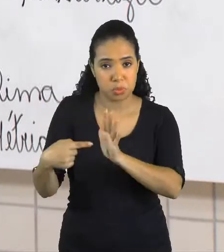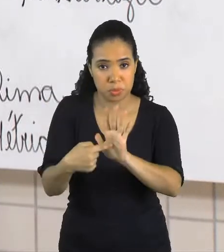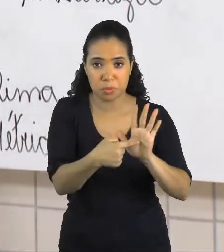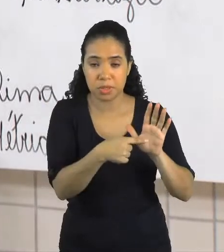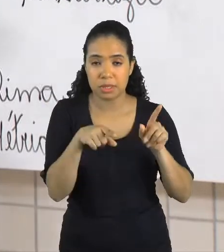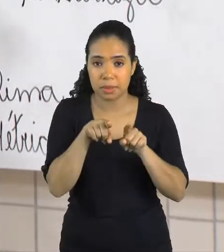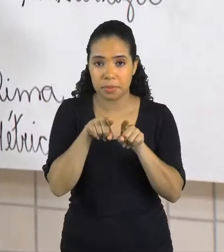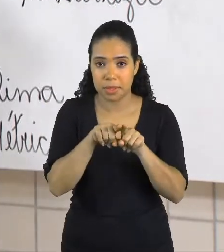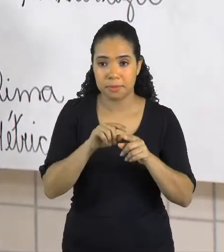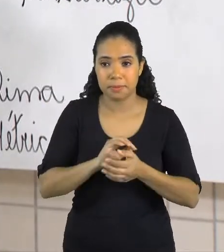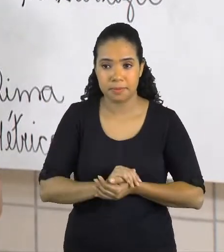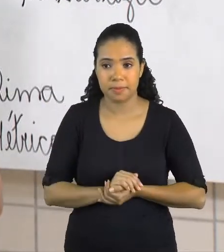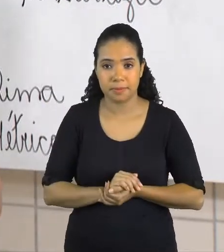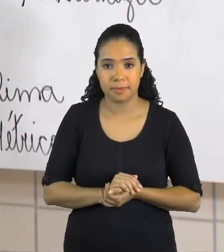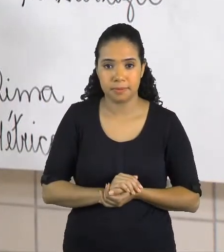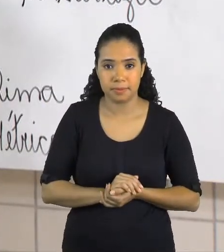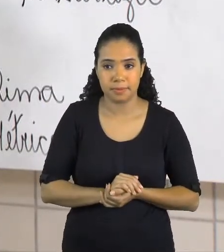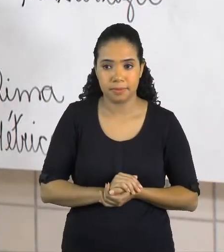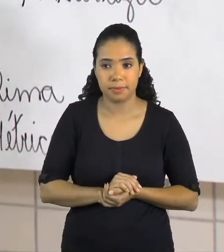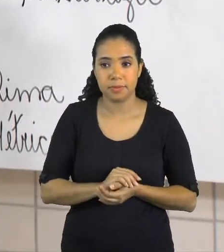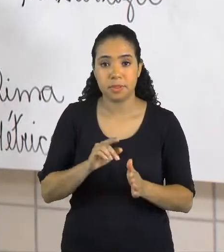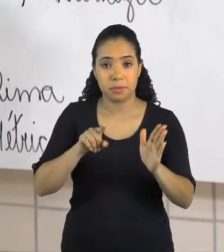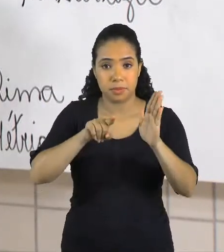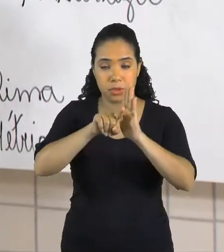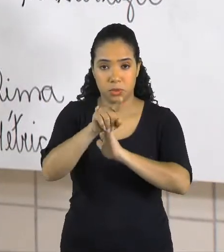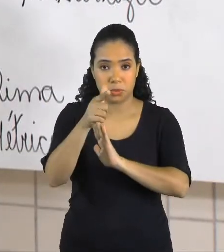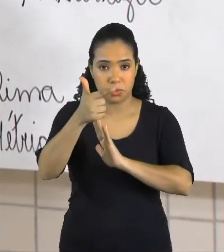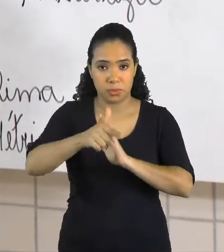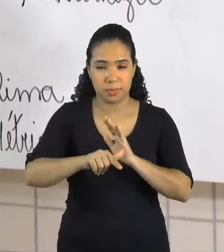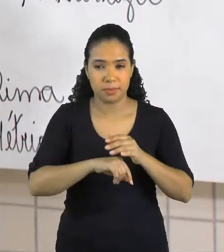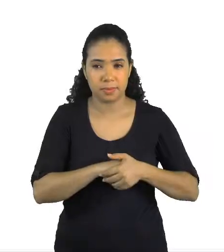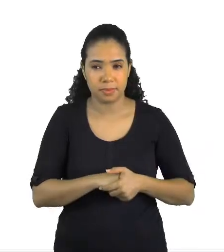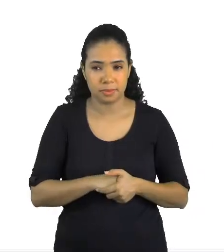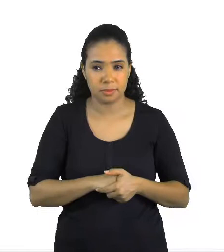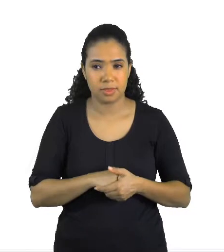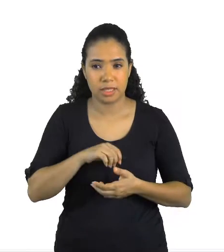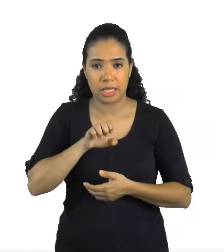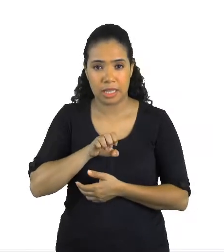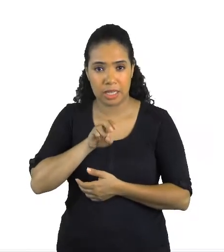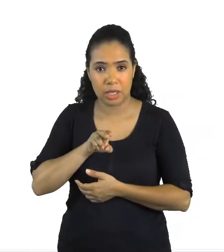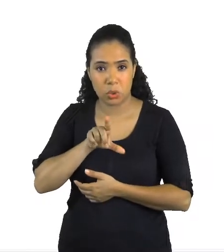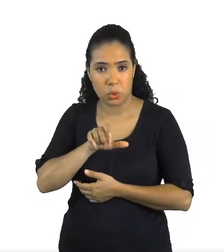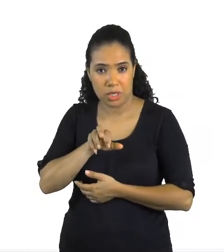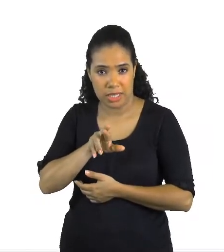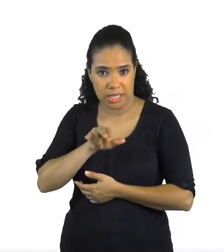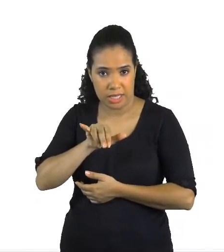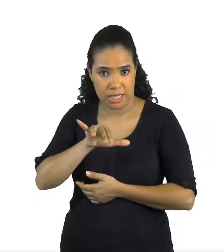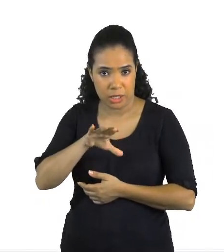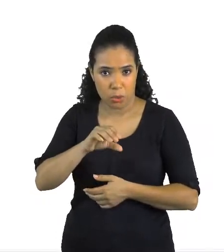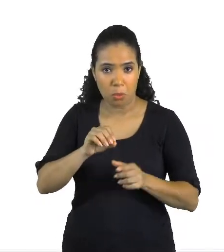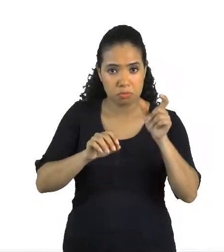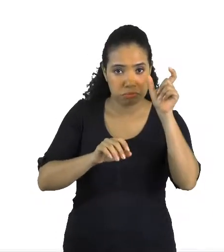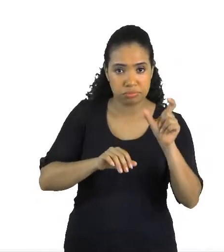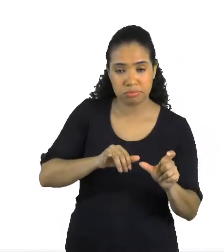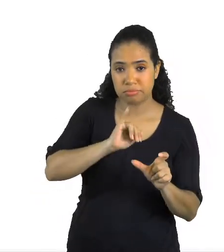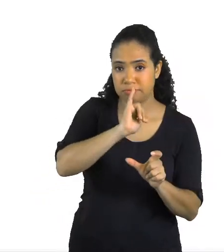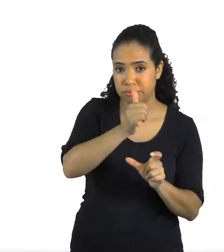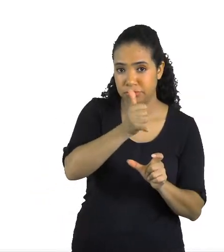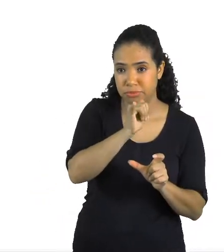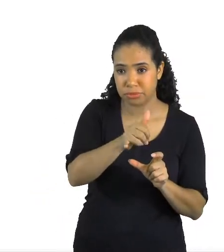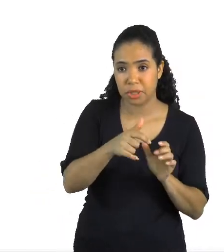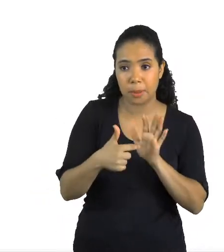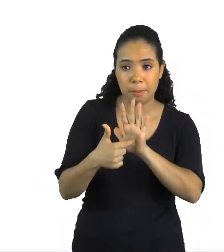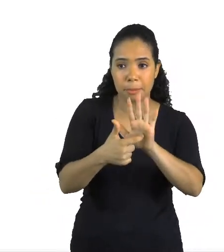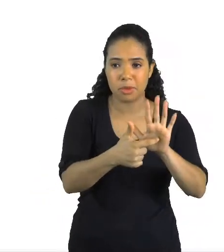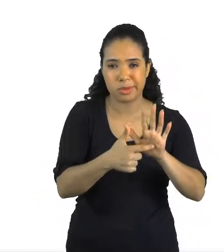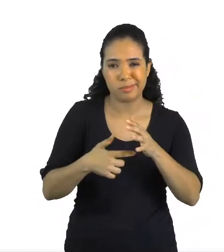Então, vamos lá. Próxima questão. O eu lírico do texto 1, Pontinho de Vista, apresenta uma